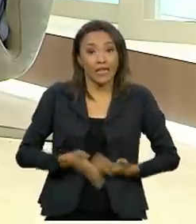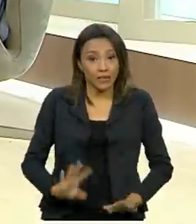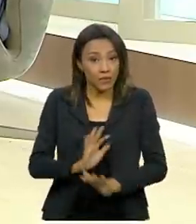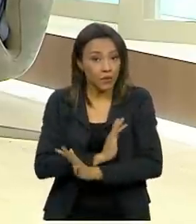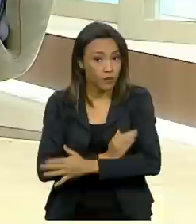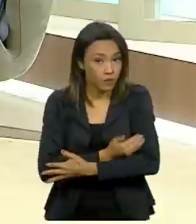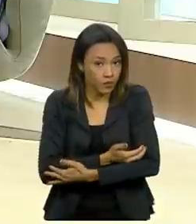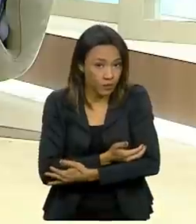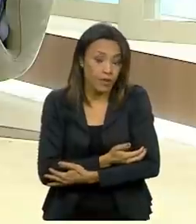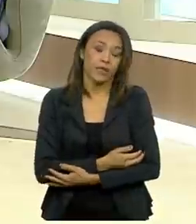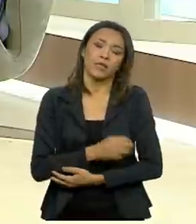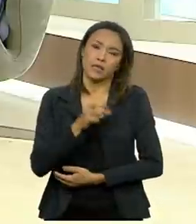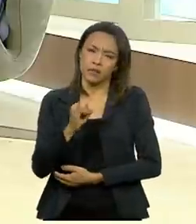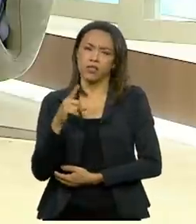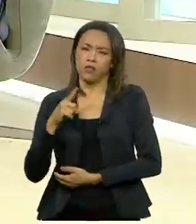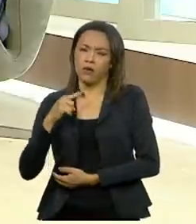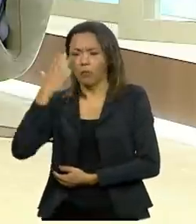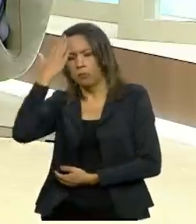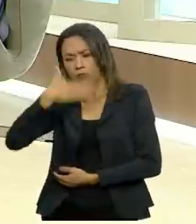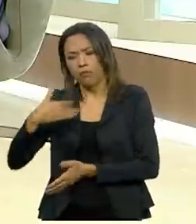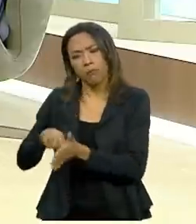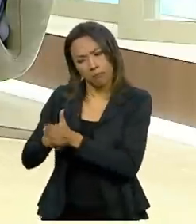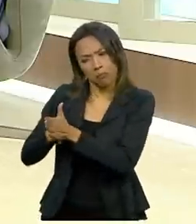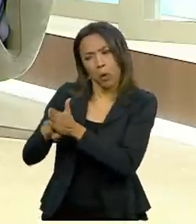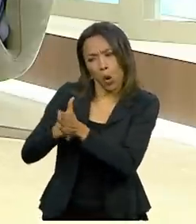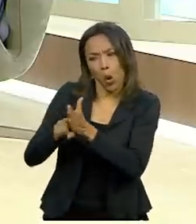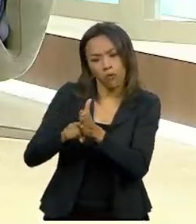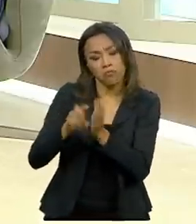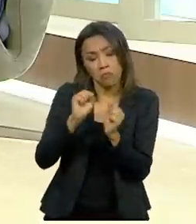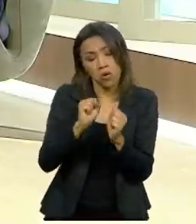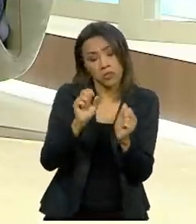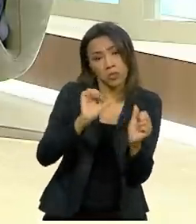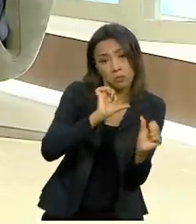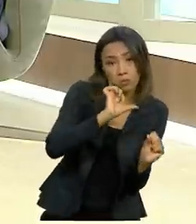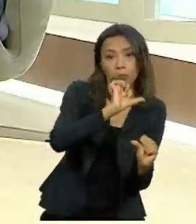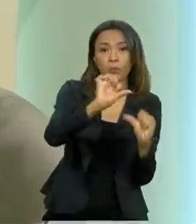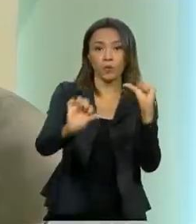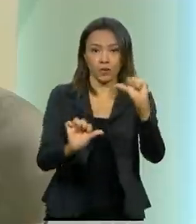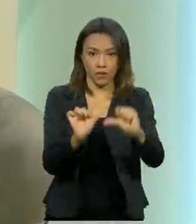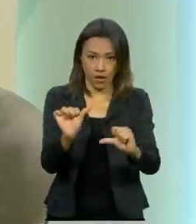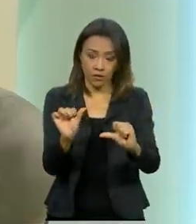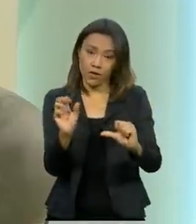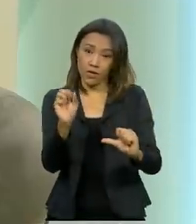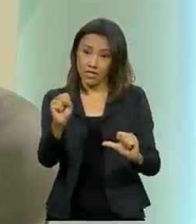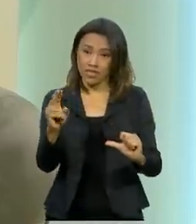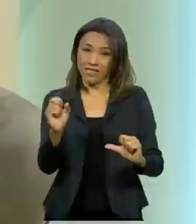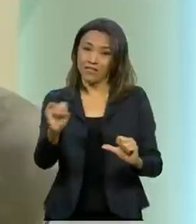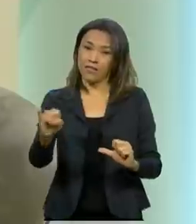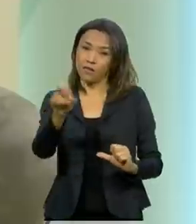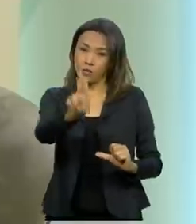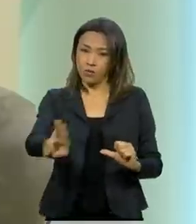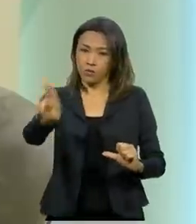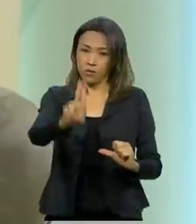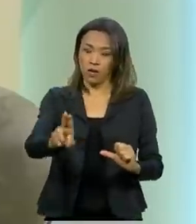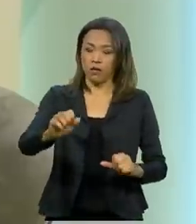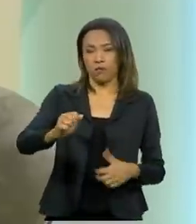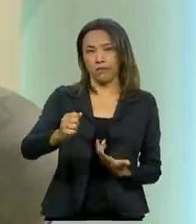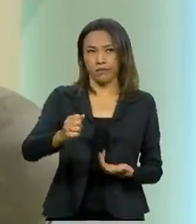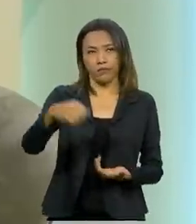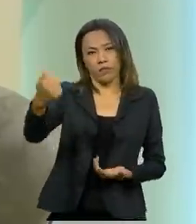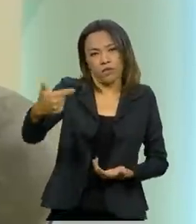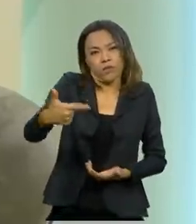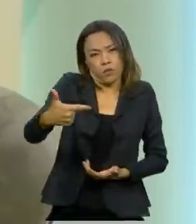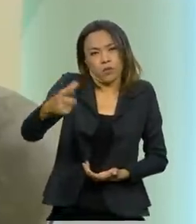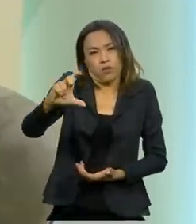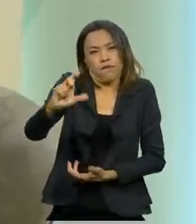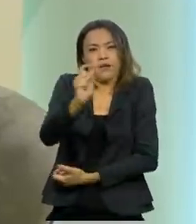científica mais forte nesse sentido, pode ser alterado e se usar a segunda vacina, por exemplo, a